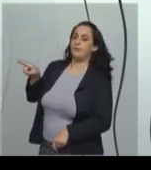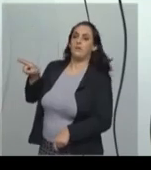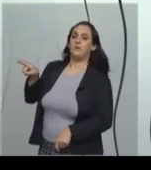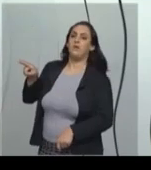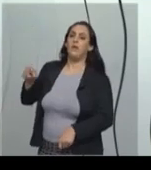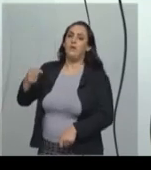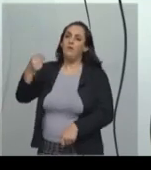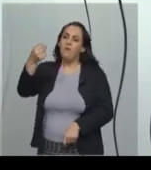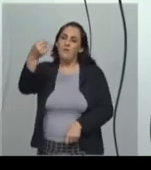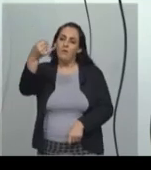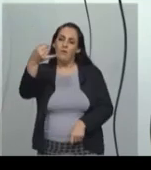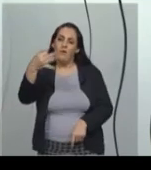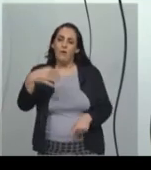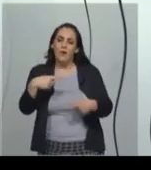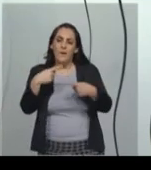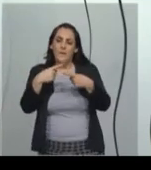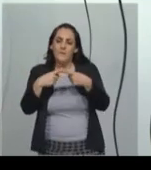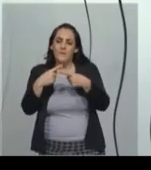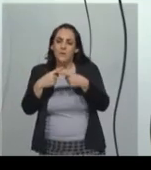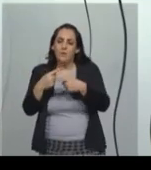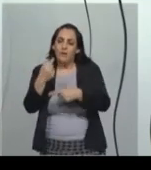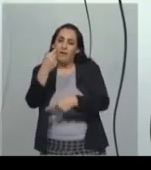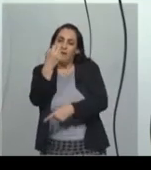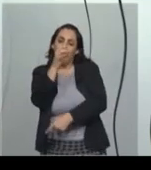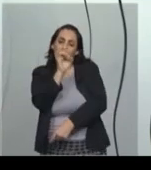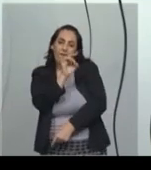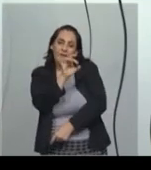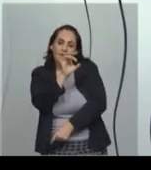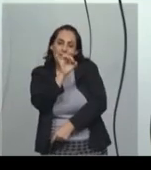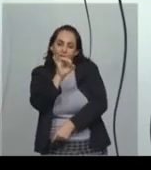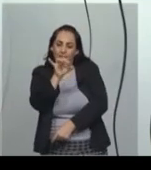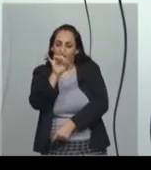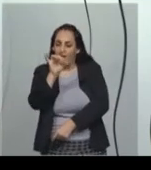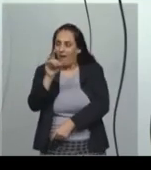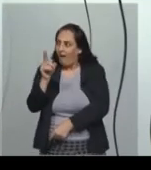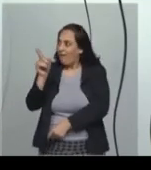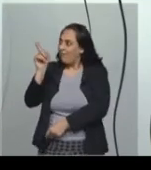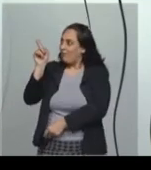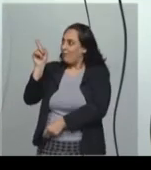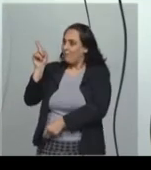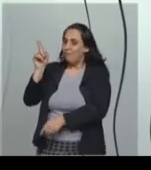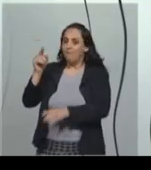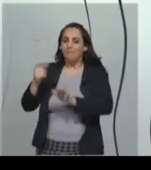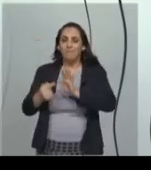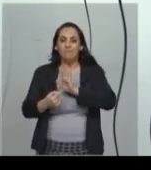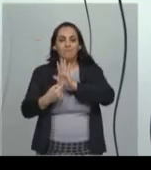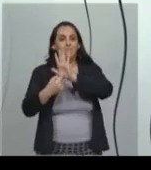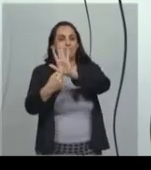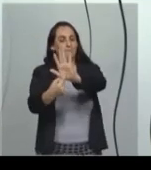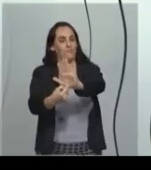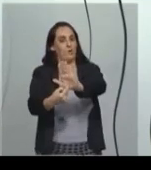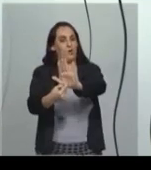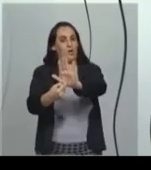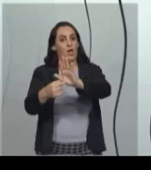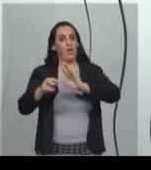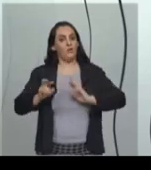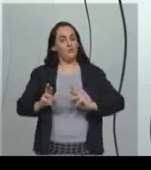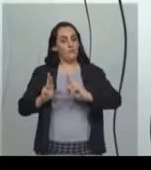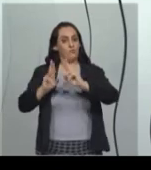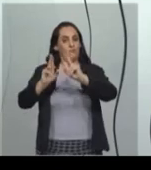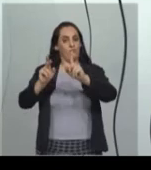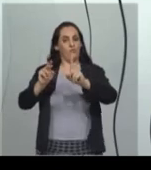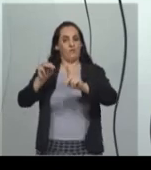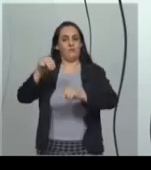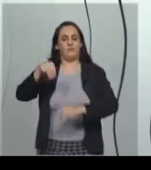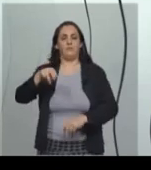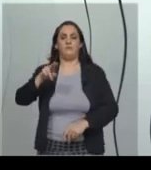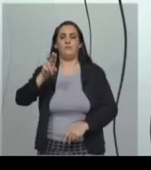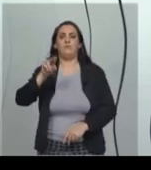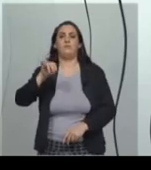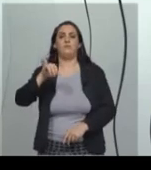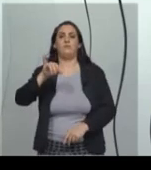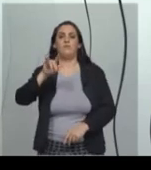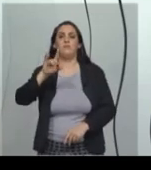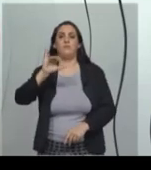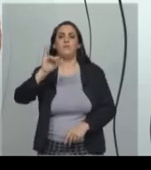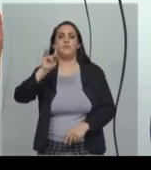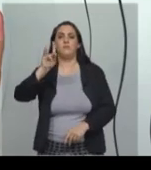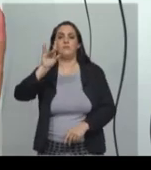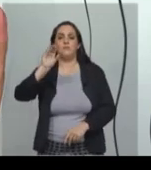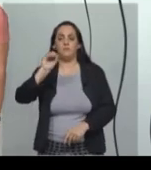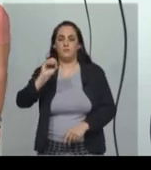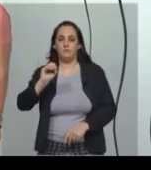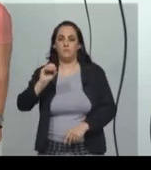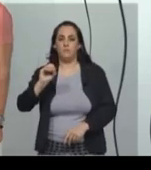cada uma dessas corzinhas aqui representa um município diferente, cada um desses elementos aqui é um